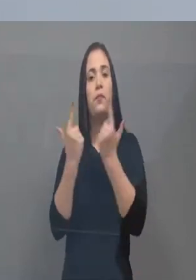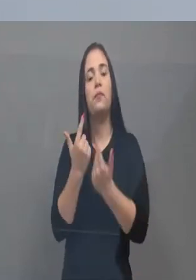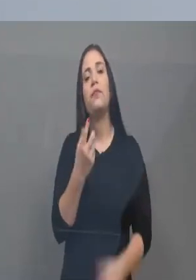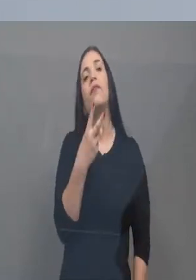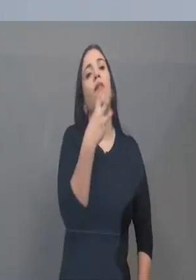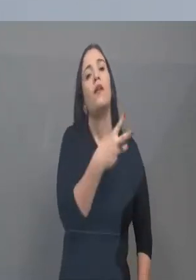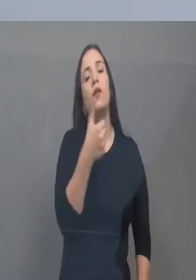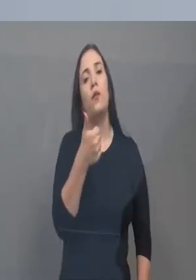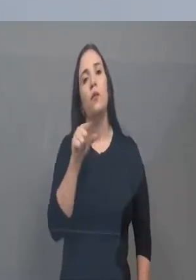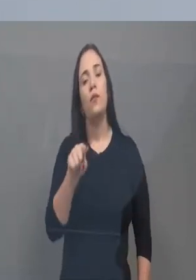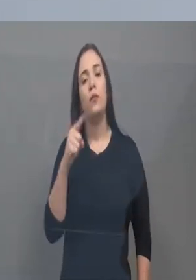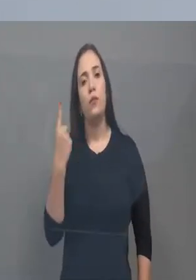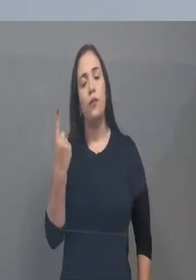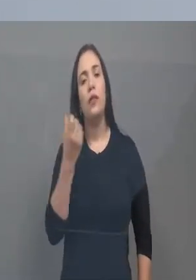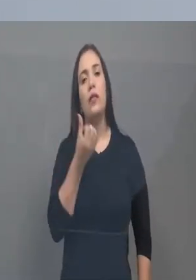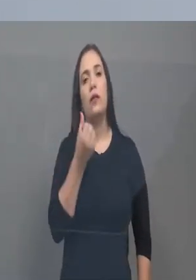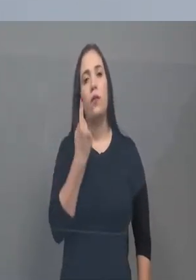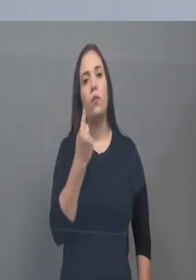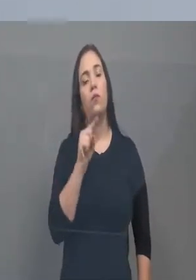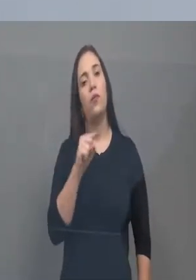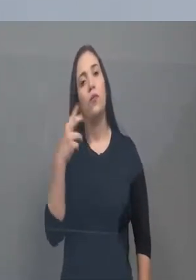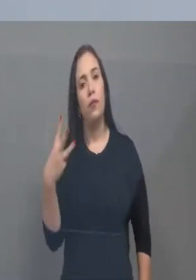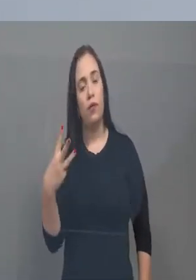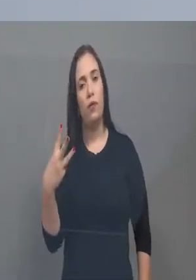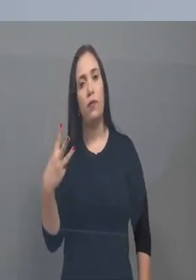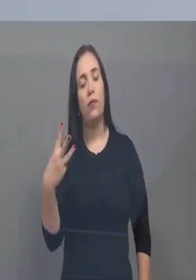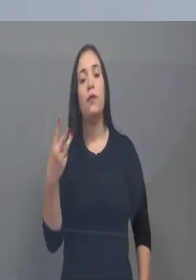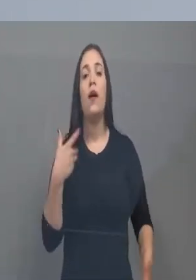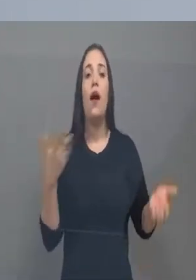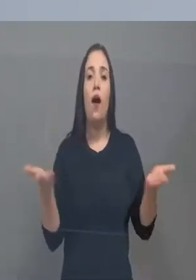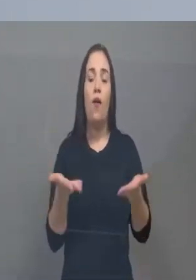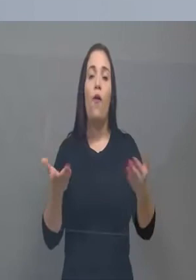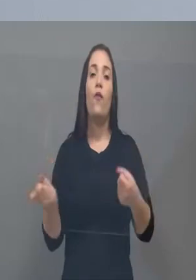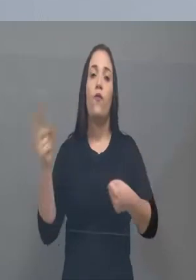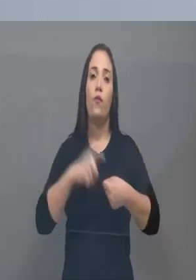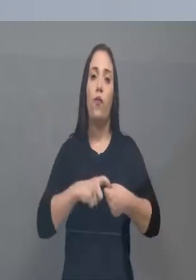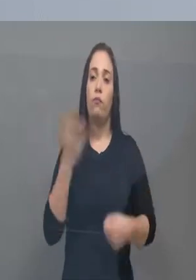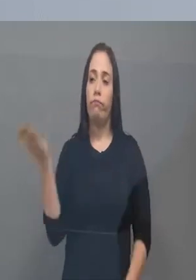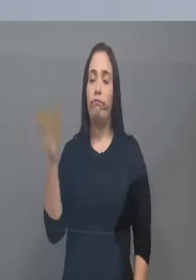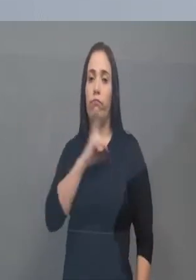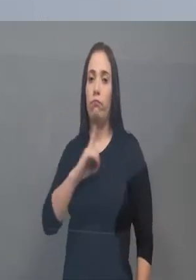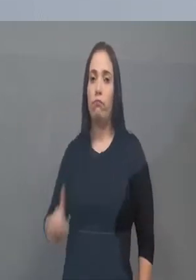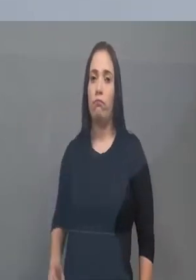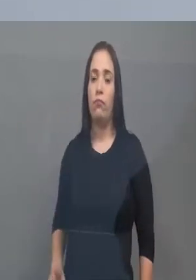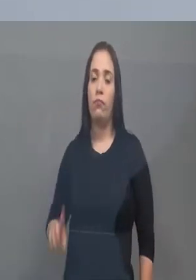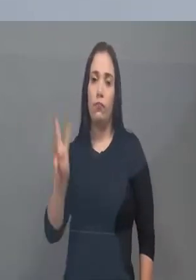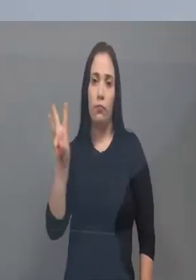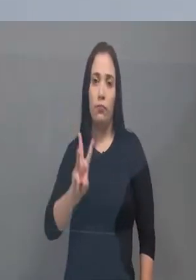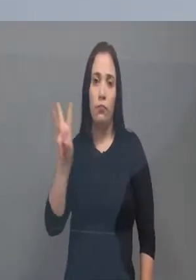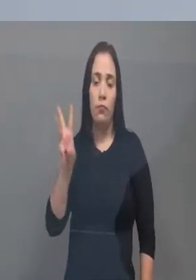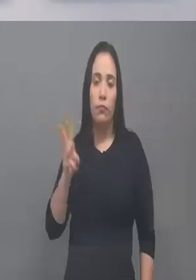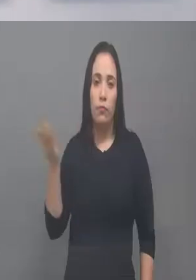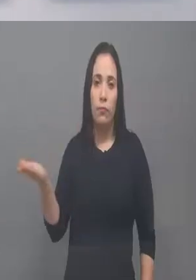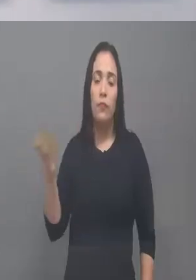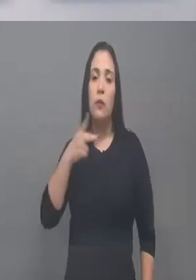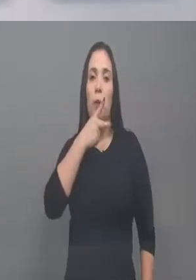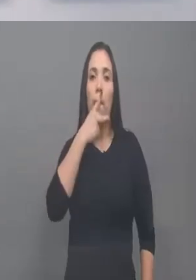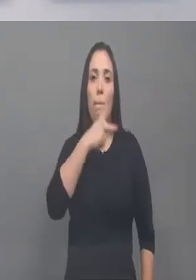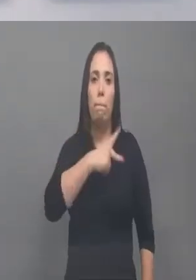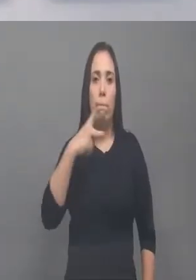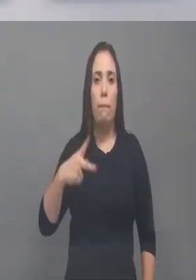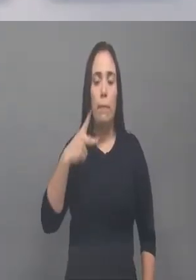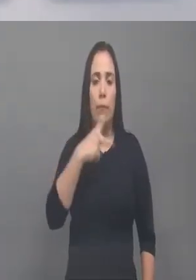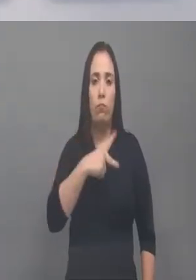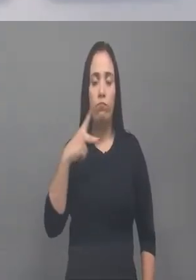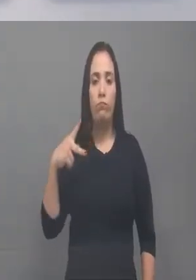Assembleia, canal 31.1 e 61.3. Eu estou aqui retornando com o meu amigo, deputado Walter Cavalcante, deputado do PP,